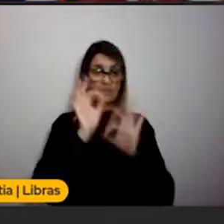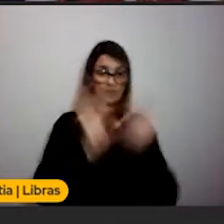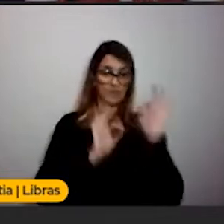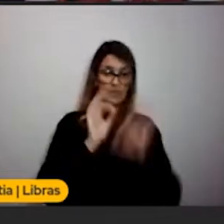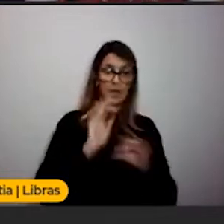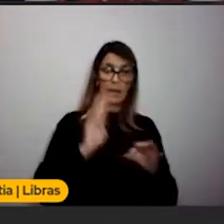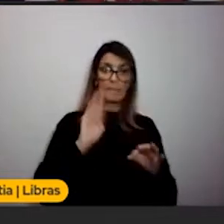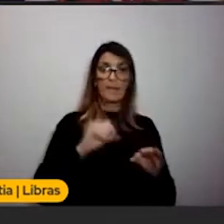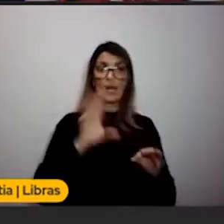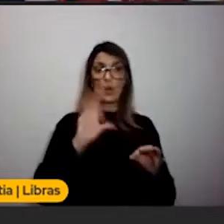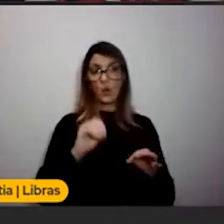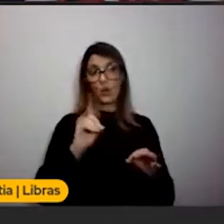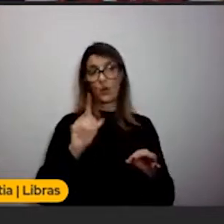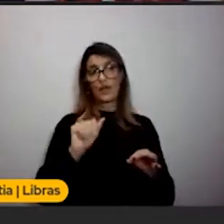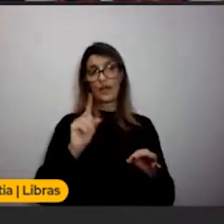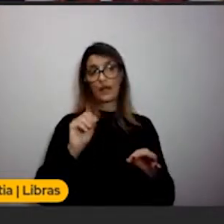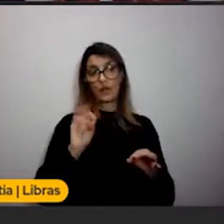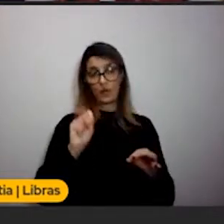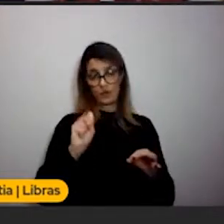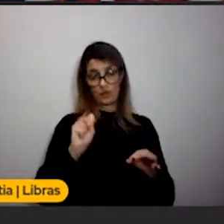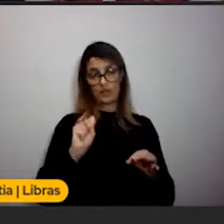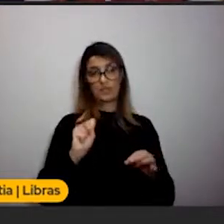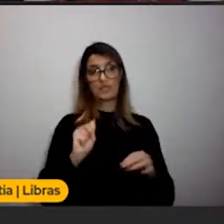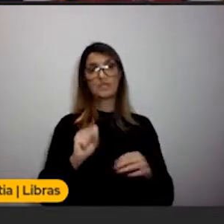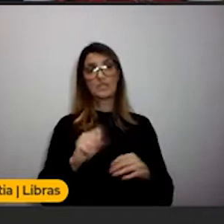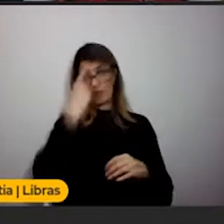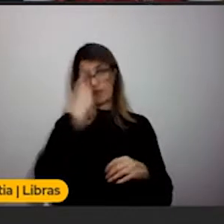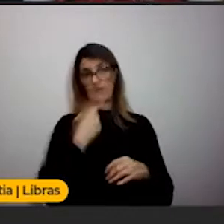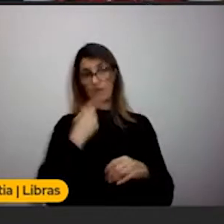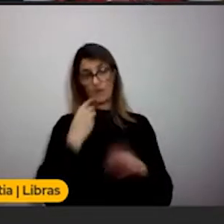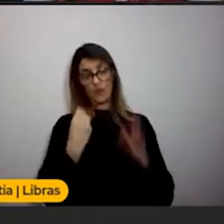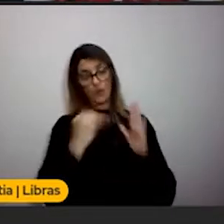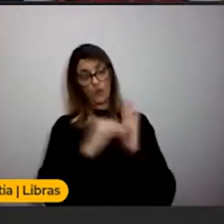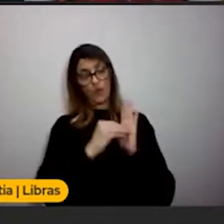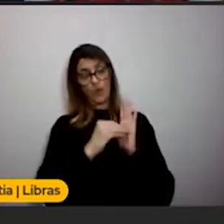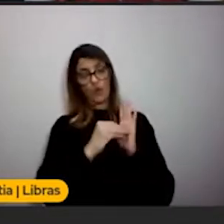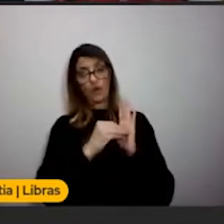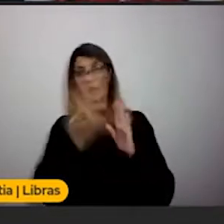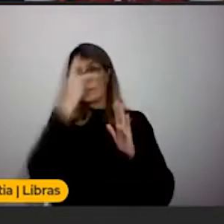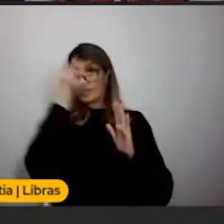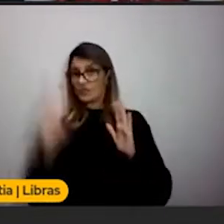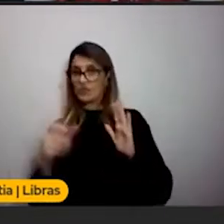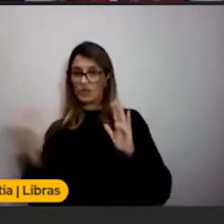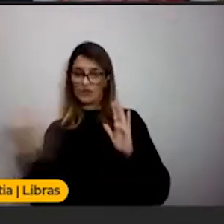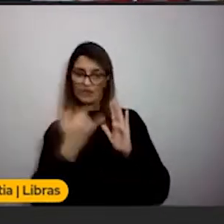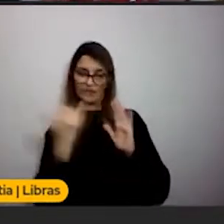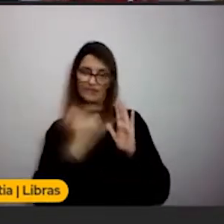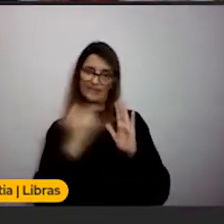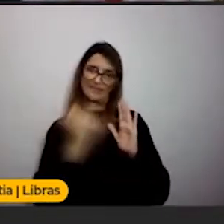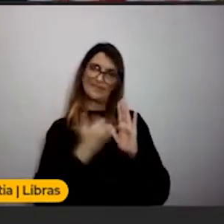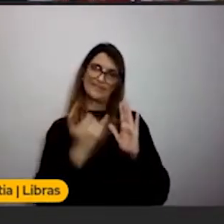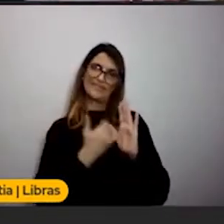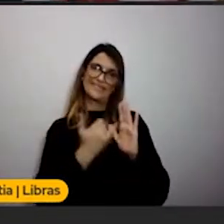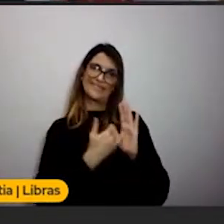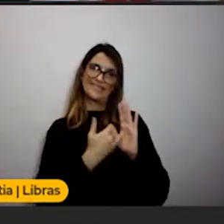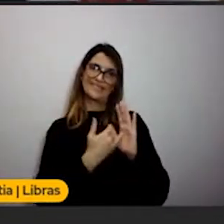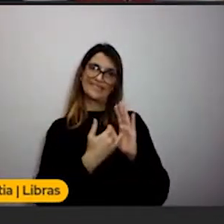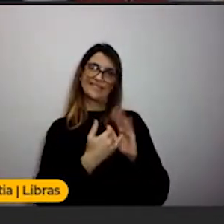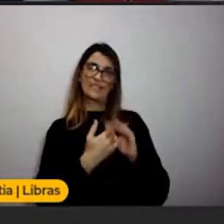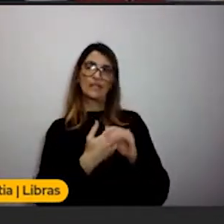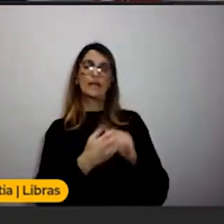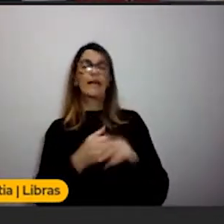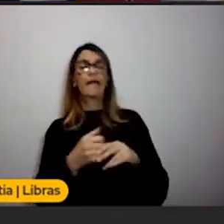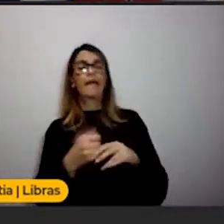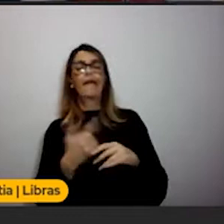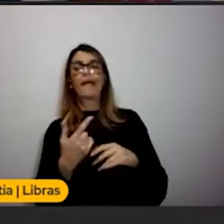um formulário ali na sua descrição do perfil, que as pessoas conseguem mandar informações dela. O formulário de entre em contato, então, pede para a pessoa inserir o e